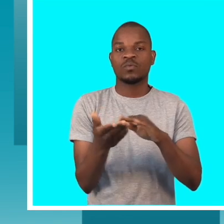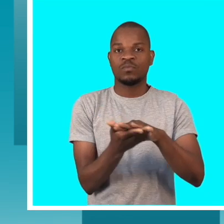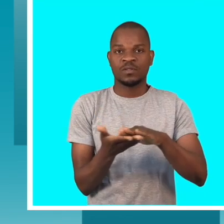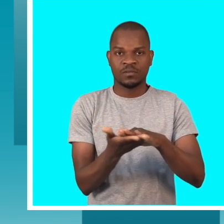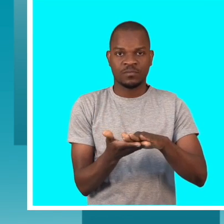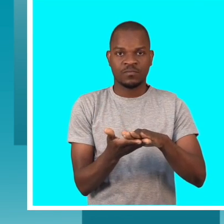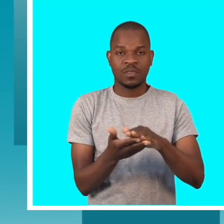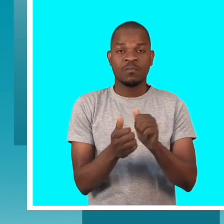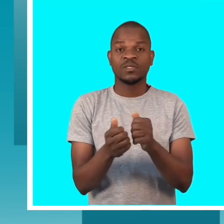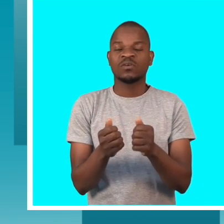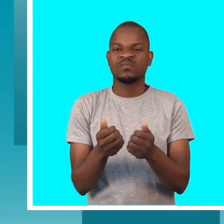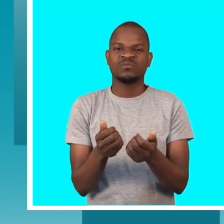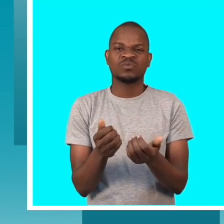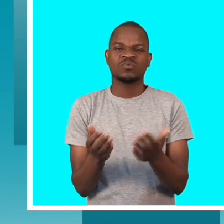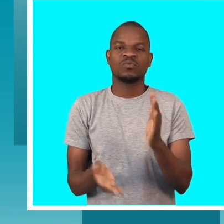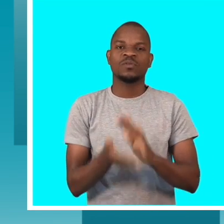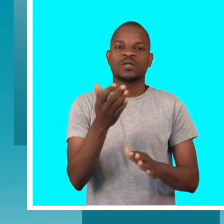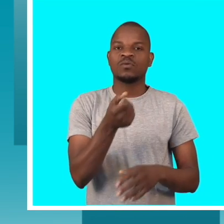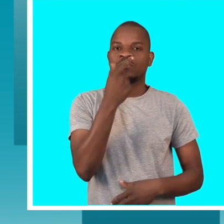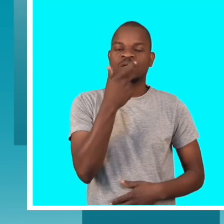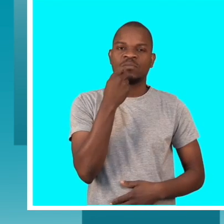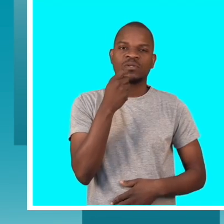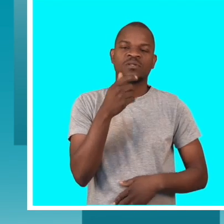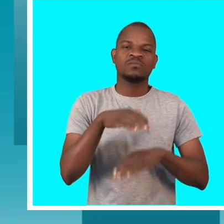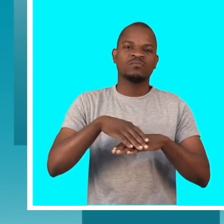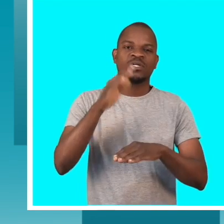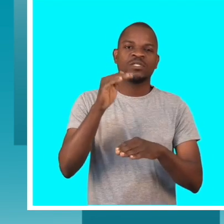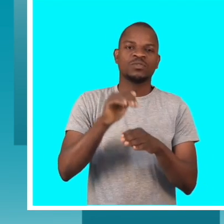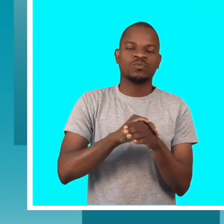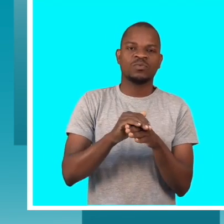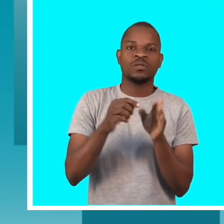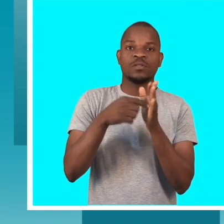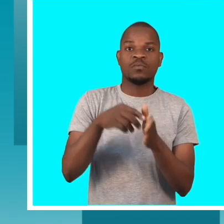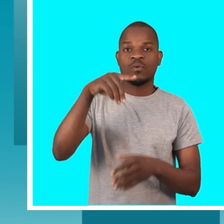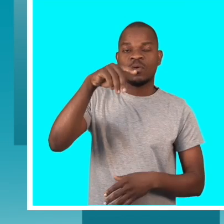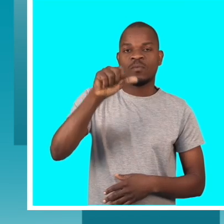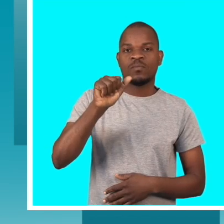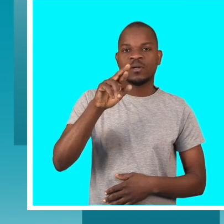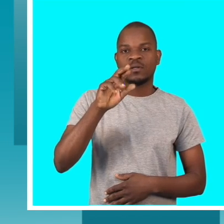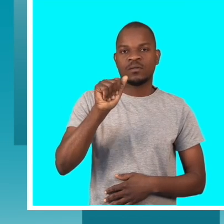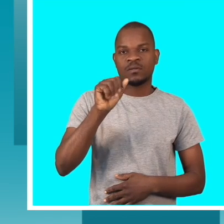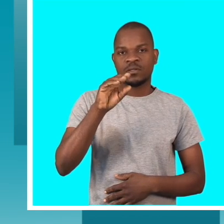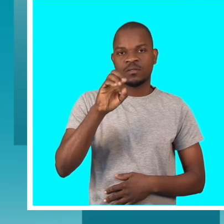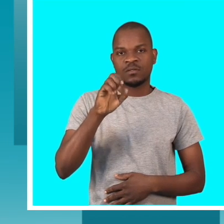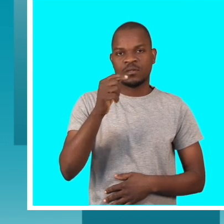Os medicamentos que vão servir de piloto são os medicamentos que são mais facilmente usados. Posso dizer paracetamol,